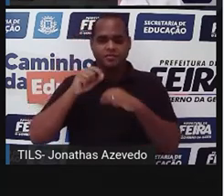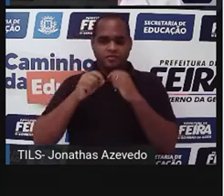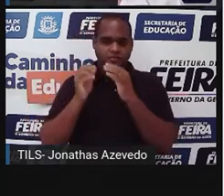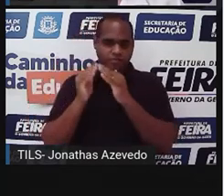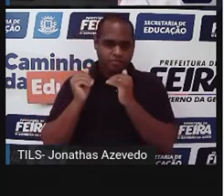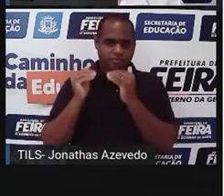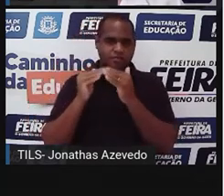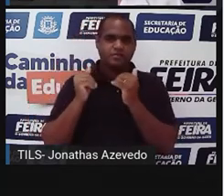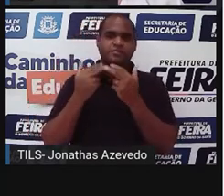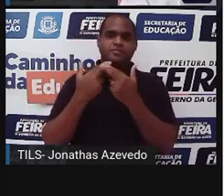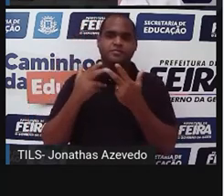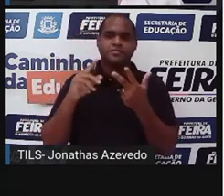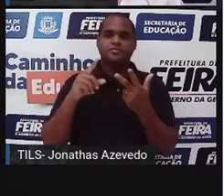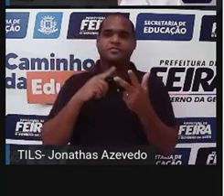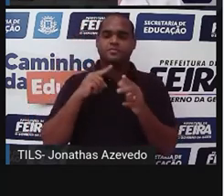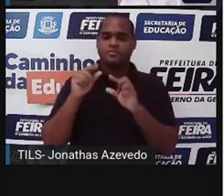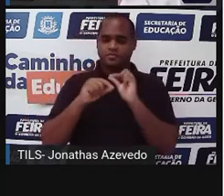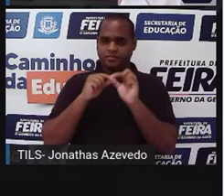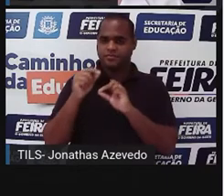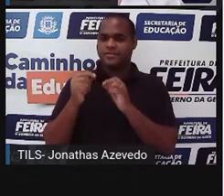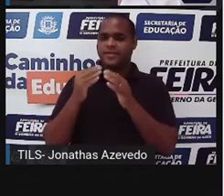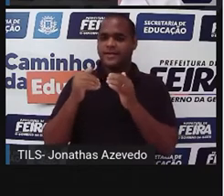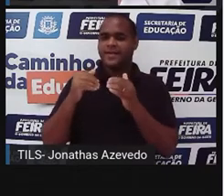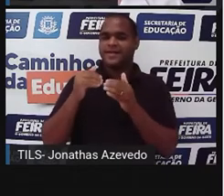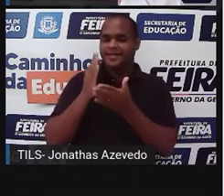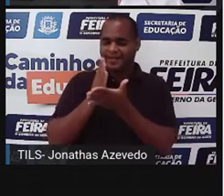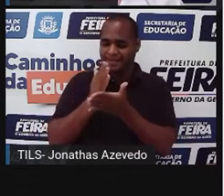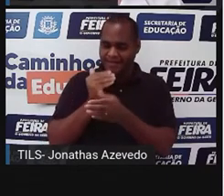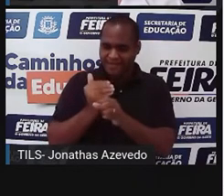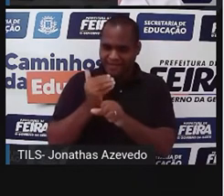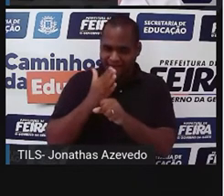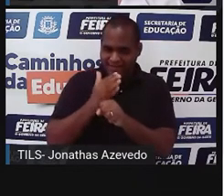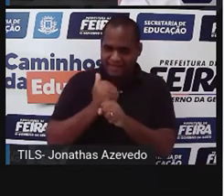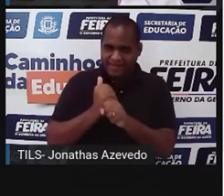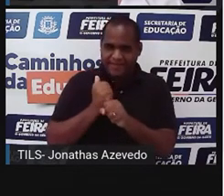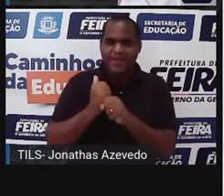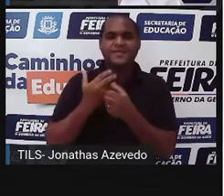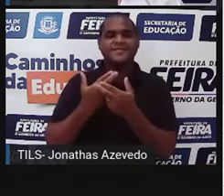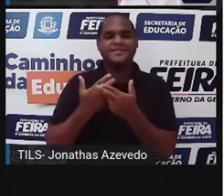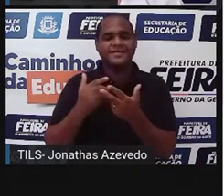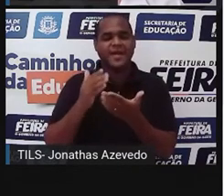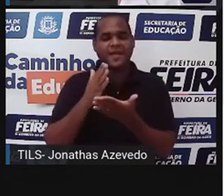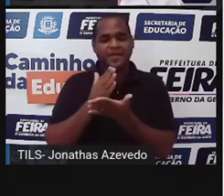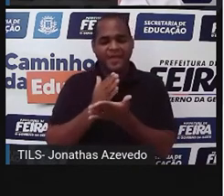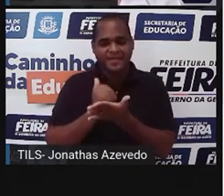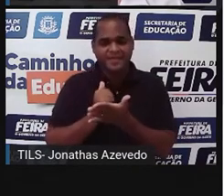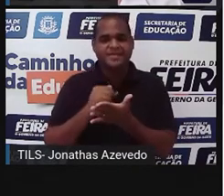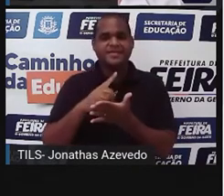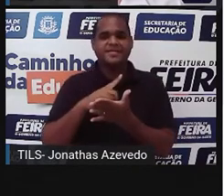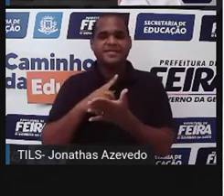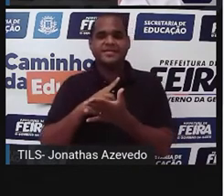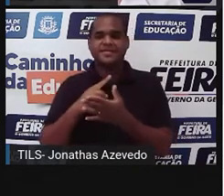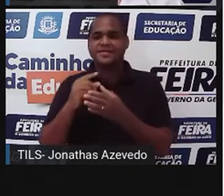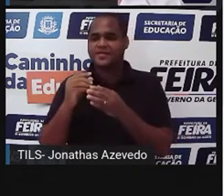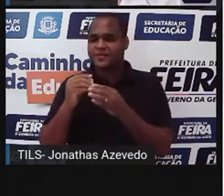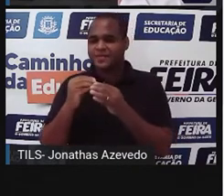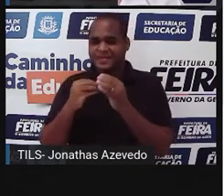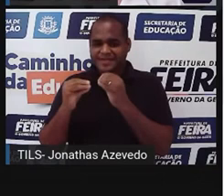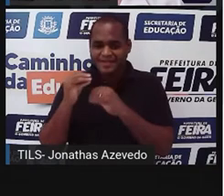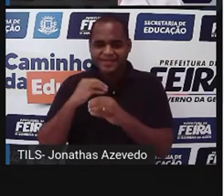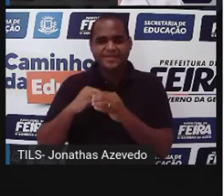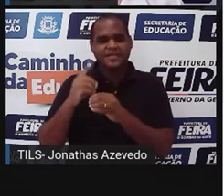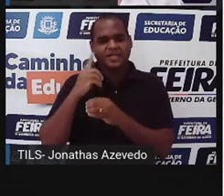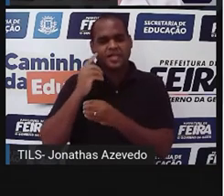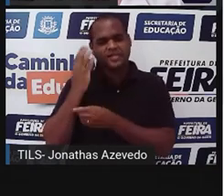que fizesse um ensopado de batatas com torcinho, a história se repetiu. Dona Mercedes, a senhora sabe como se